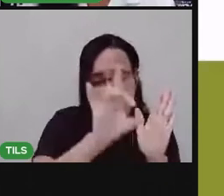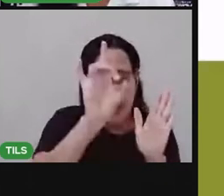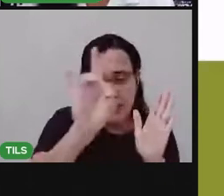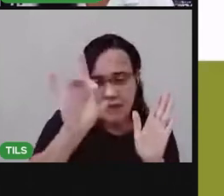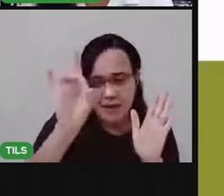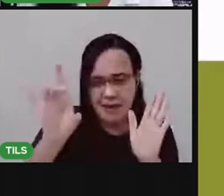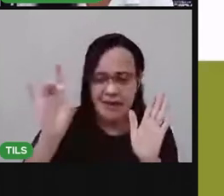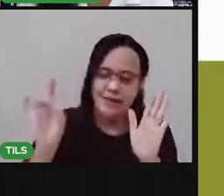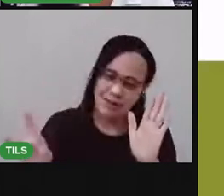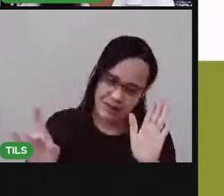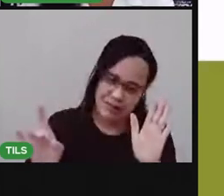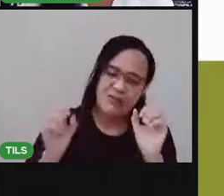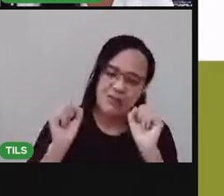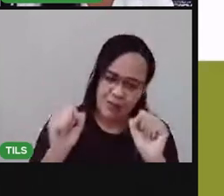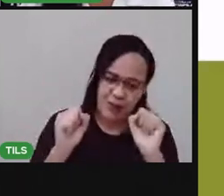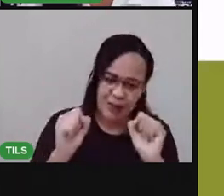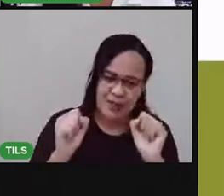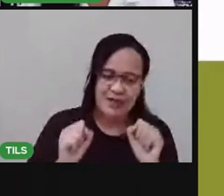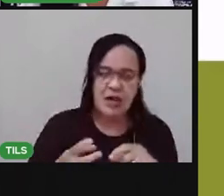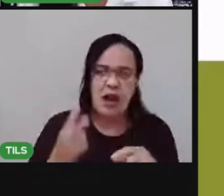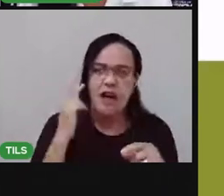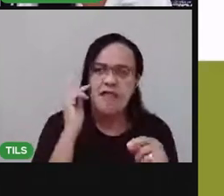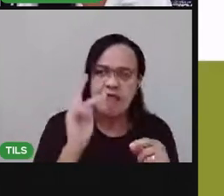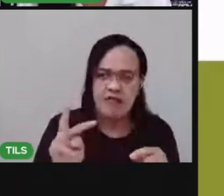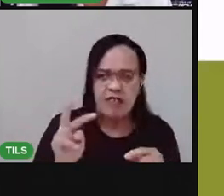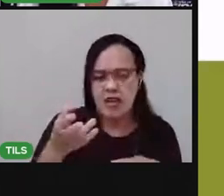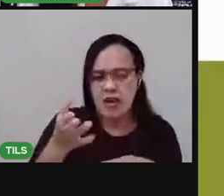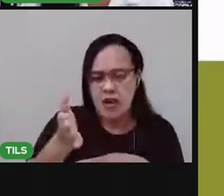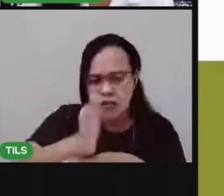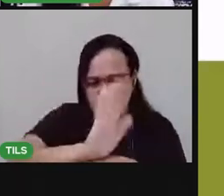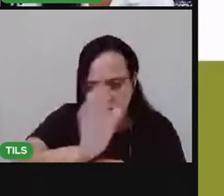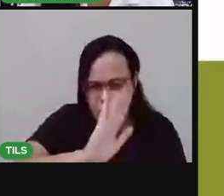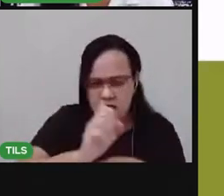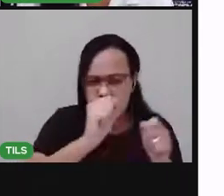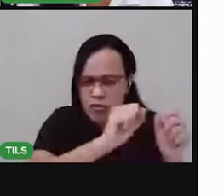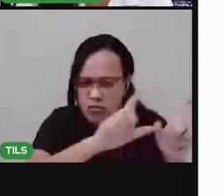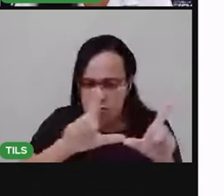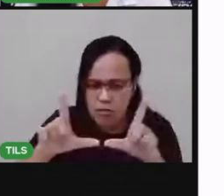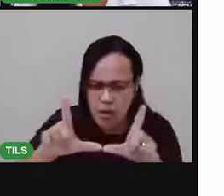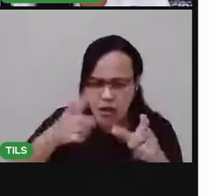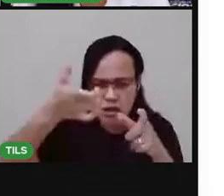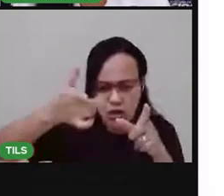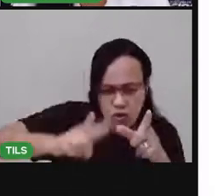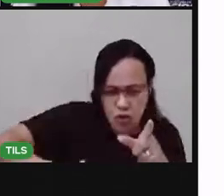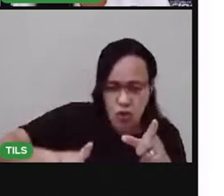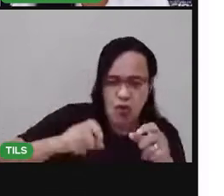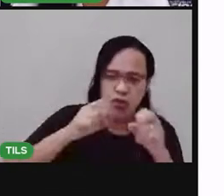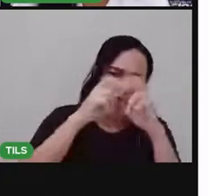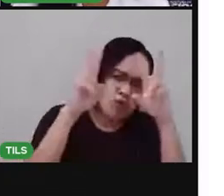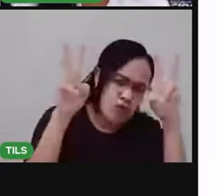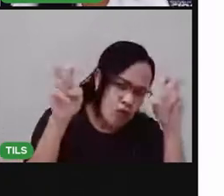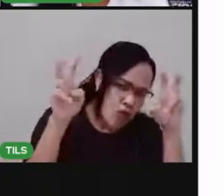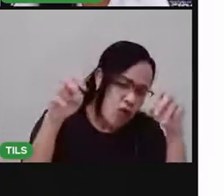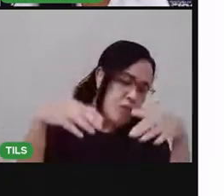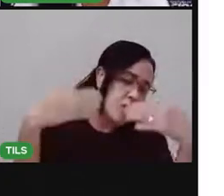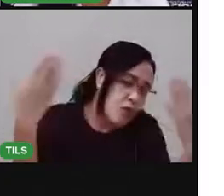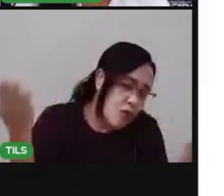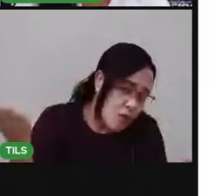Volta aqui nessa parte do vídeo. Vê o nome, o título que você vai dar para essa lista. Que é, ó,